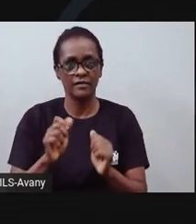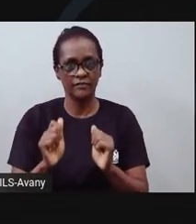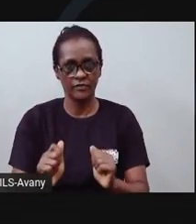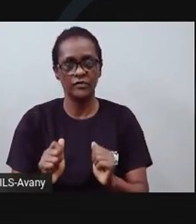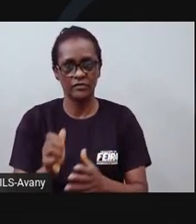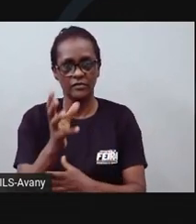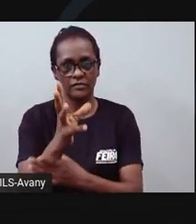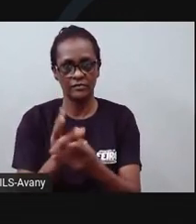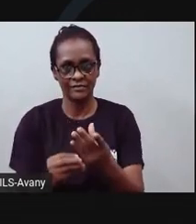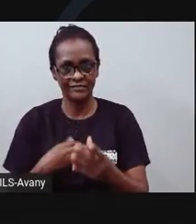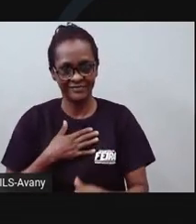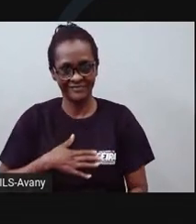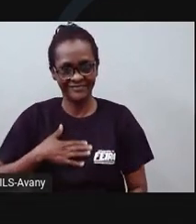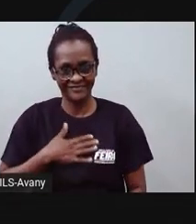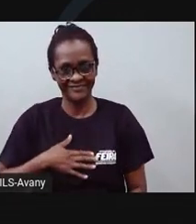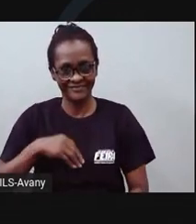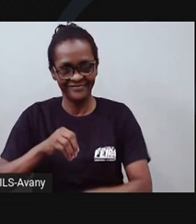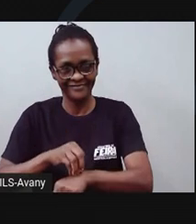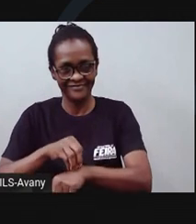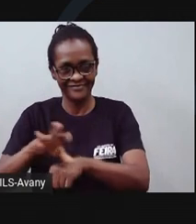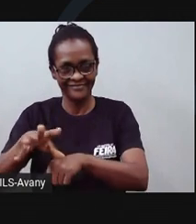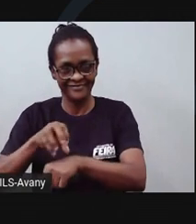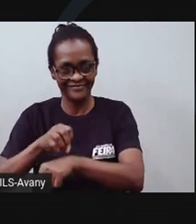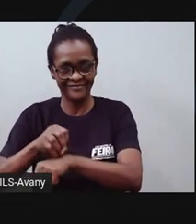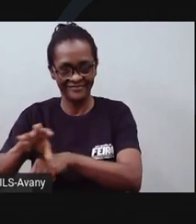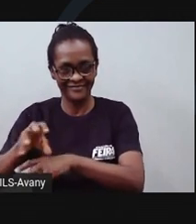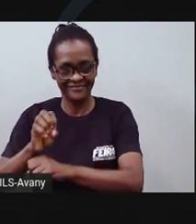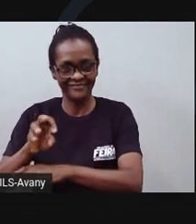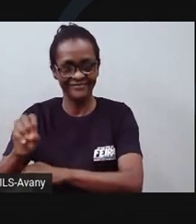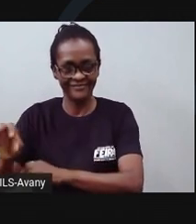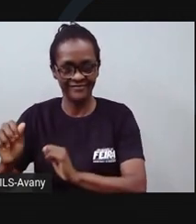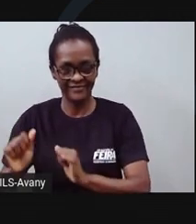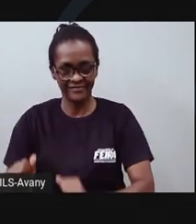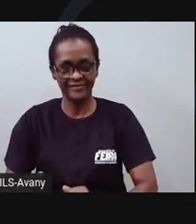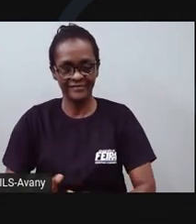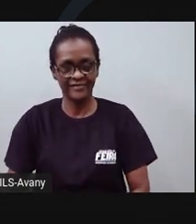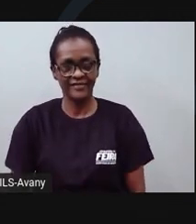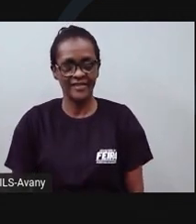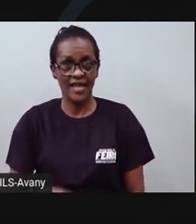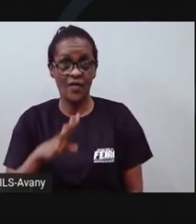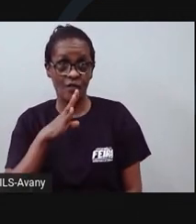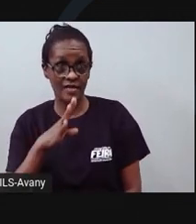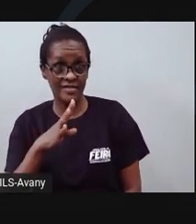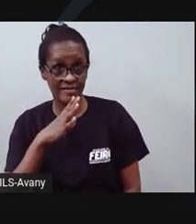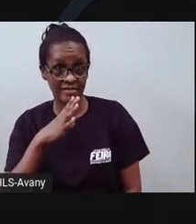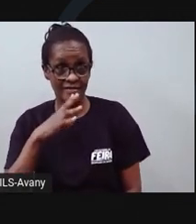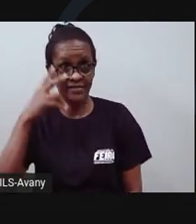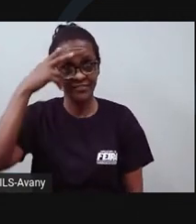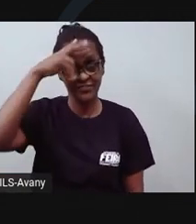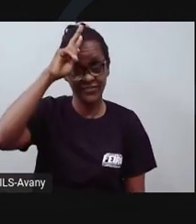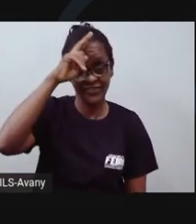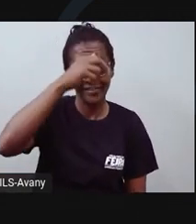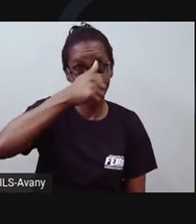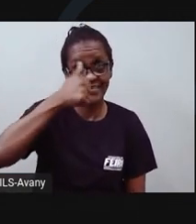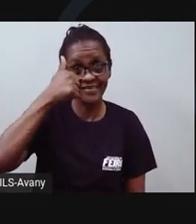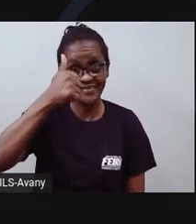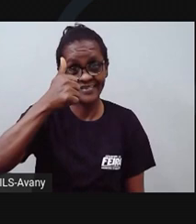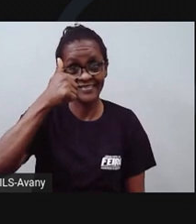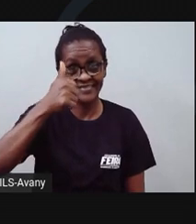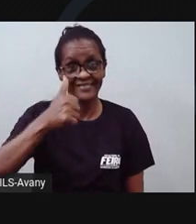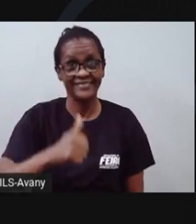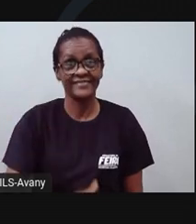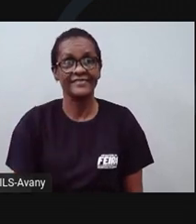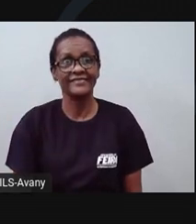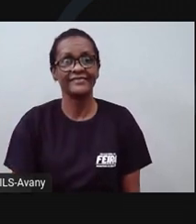Gostaram? Compartilhem com seus amigos e familiares, para que eles possam conhecer essa história e até mesmo fazer seus próprios encontros